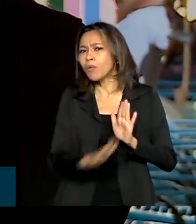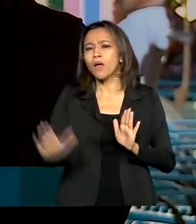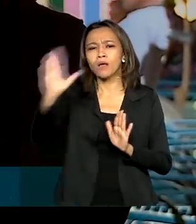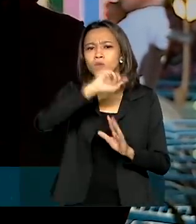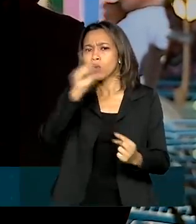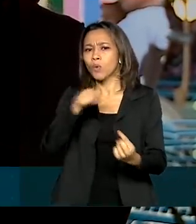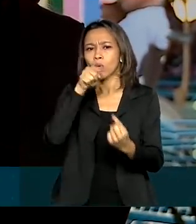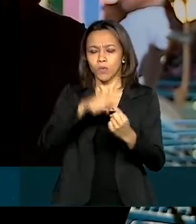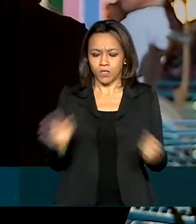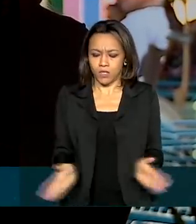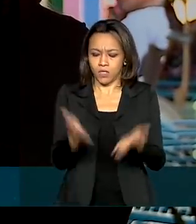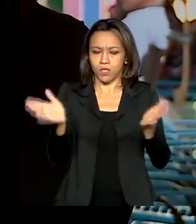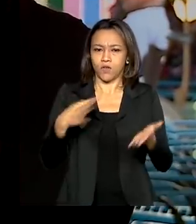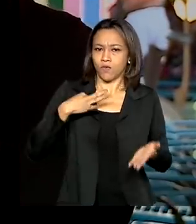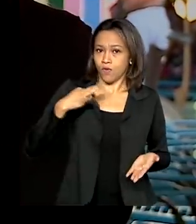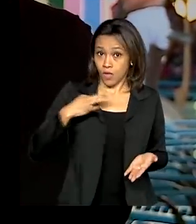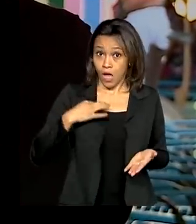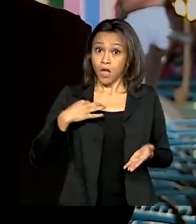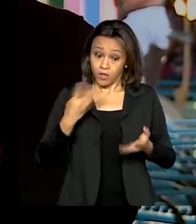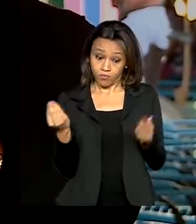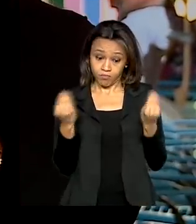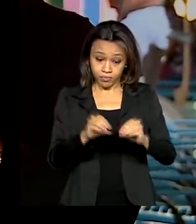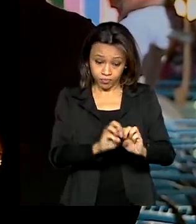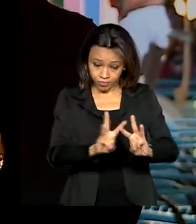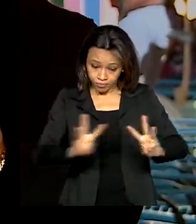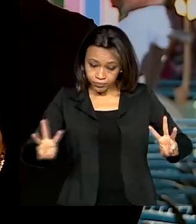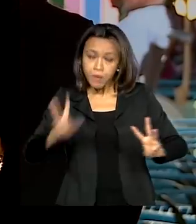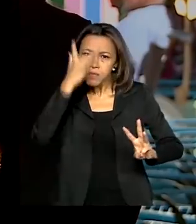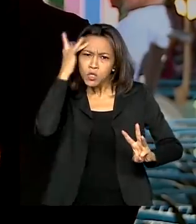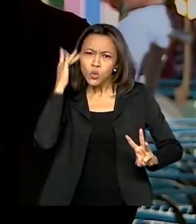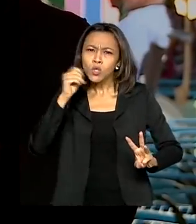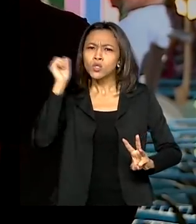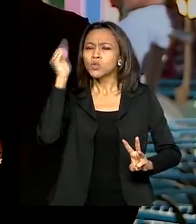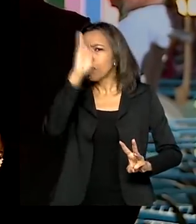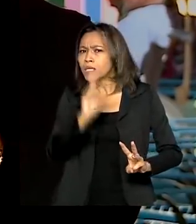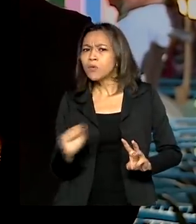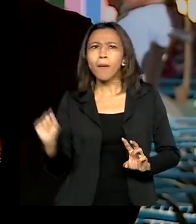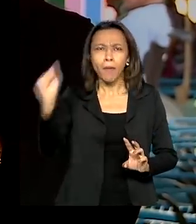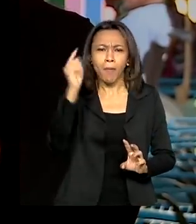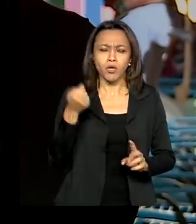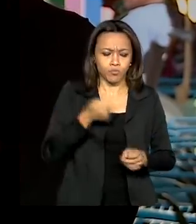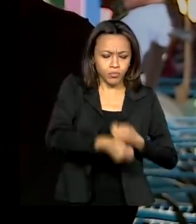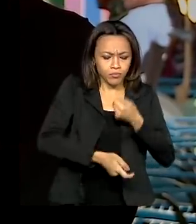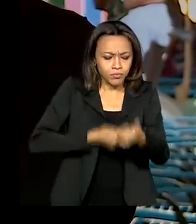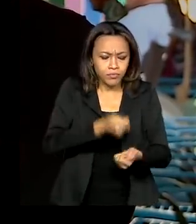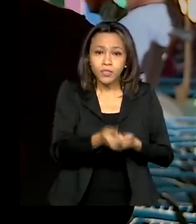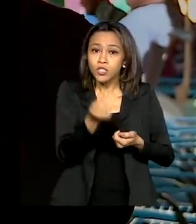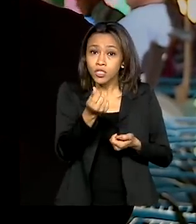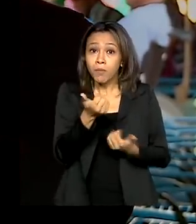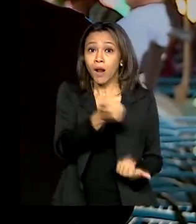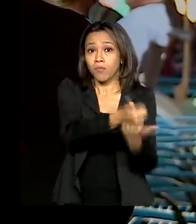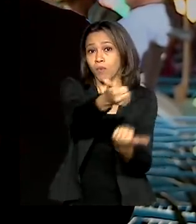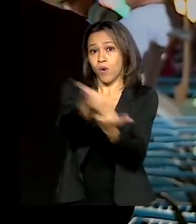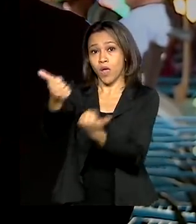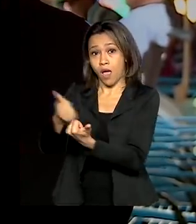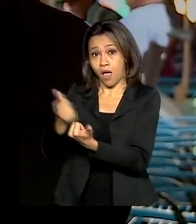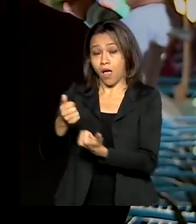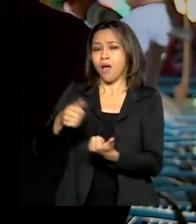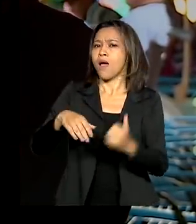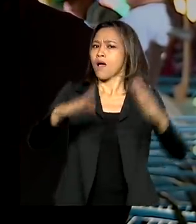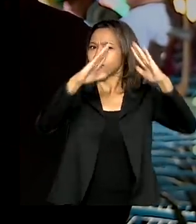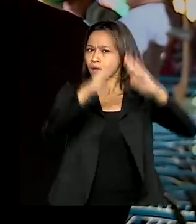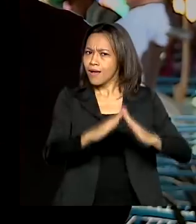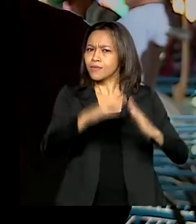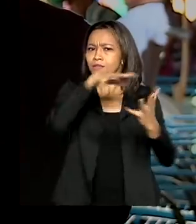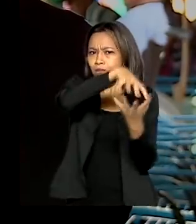voluntariado. Pelo site do programa, pessoas do Brasil inteiro podem fazer contribuições para as instituições de caridade. Só para essa